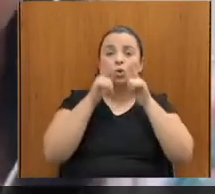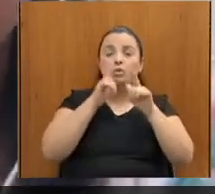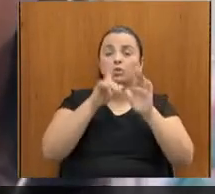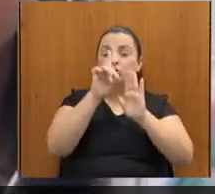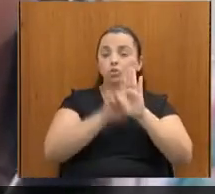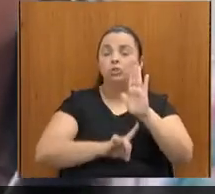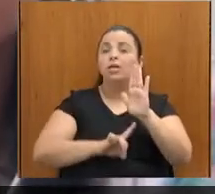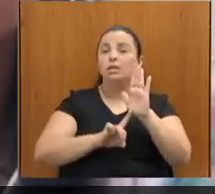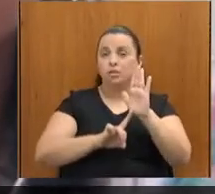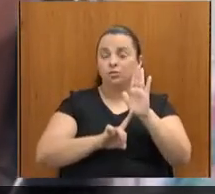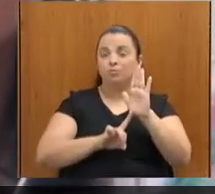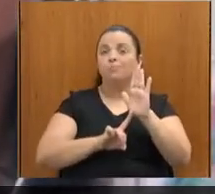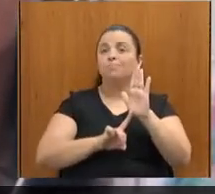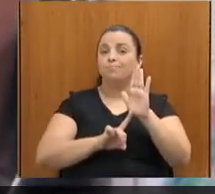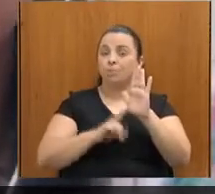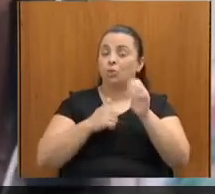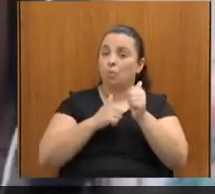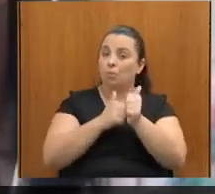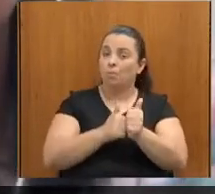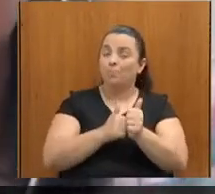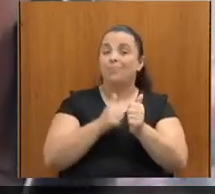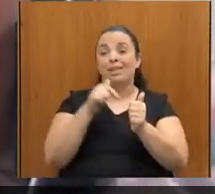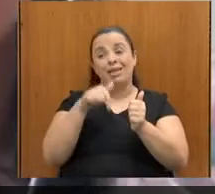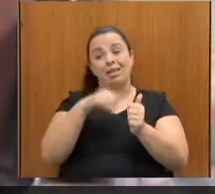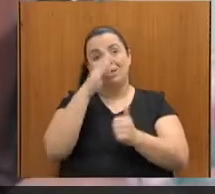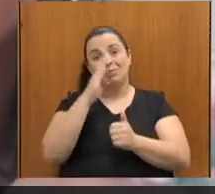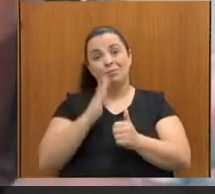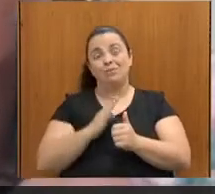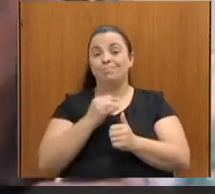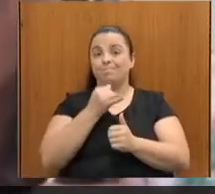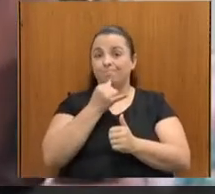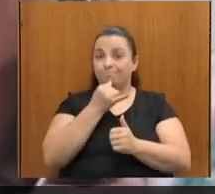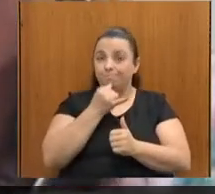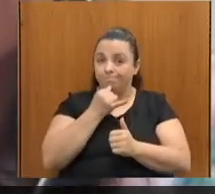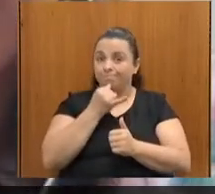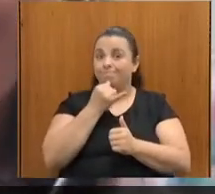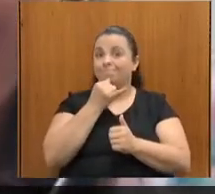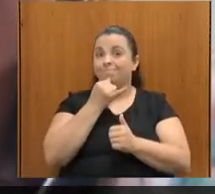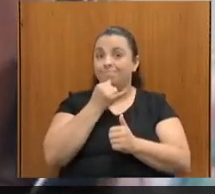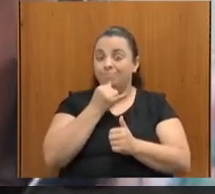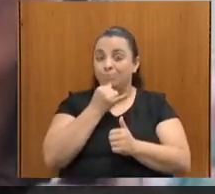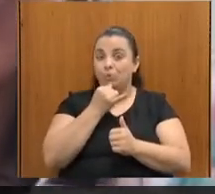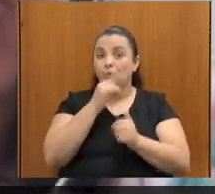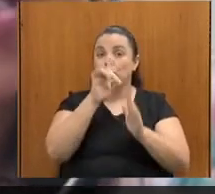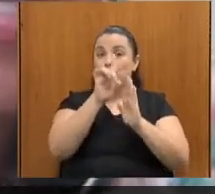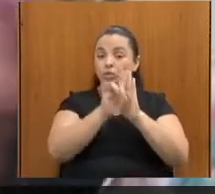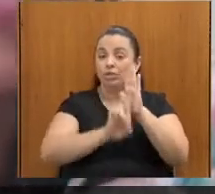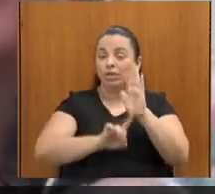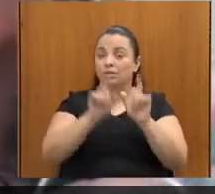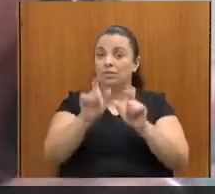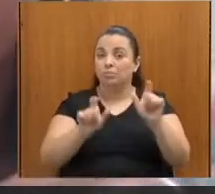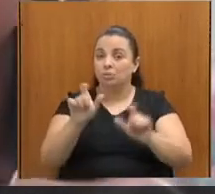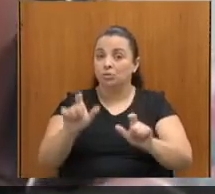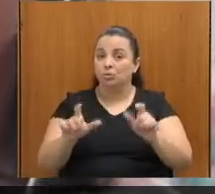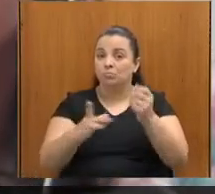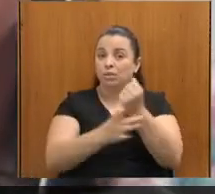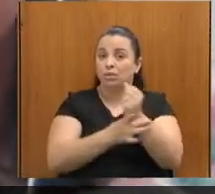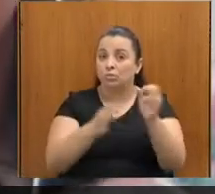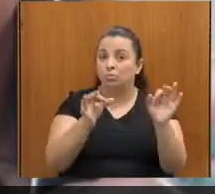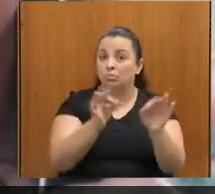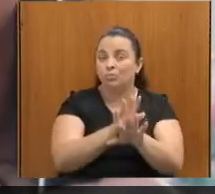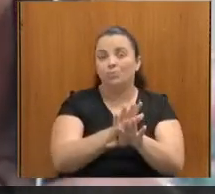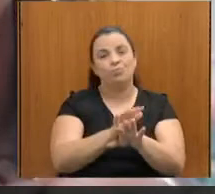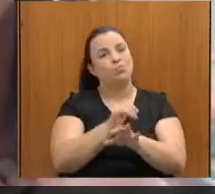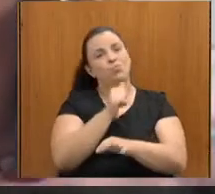infelizmente, a gente ainda está muito distante de garantir plenamente o direito das pessoas em quaisquer esferas